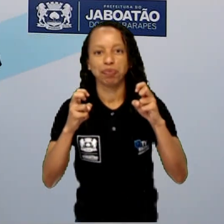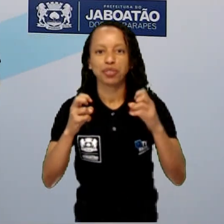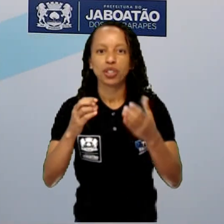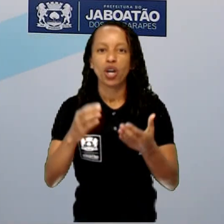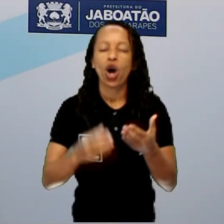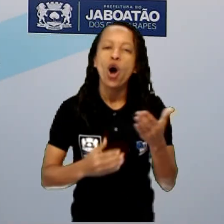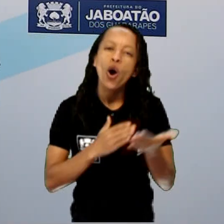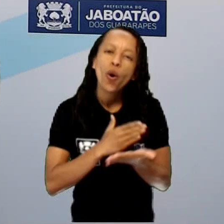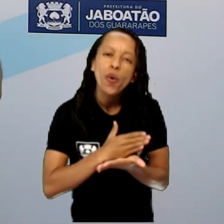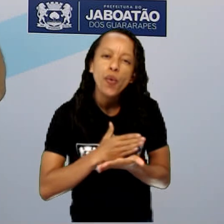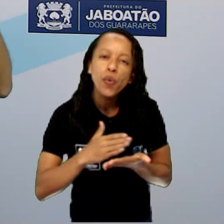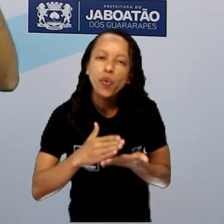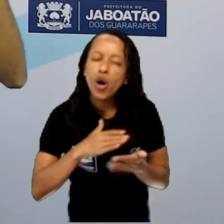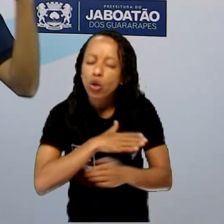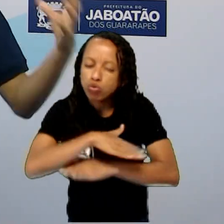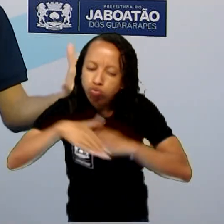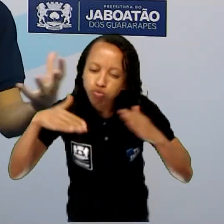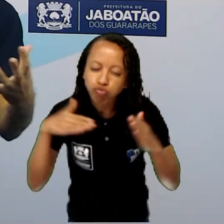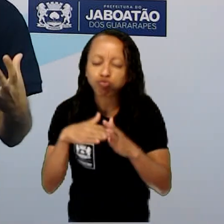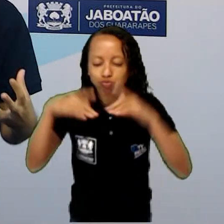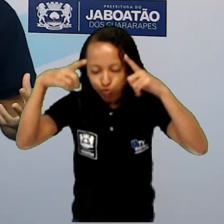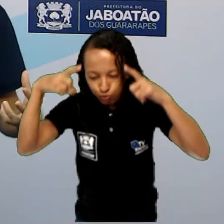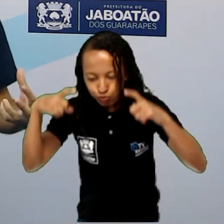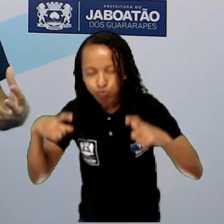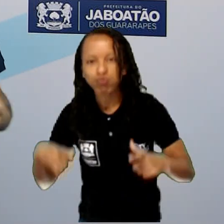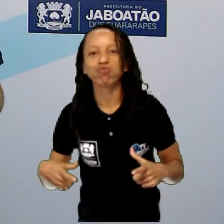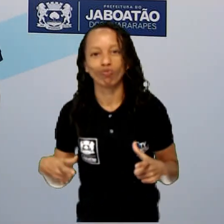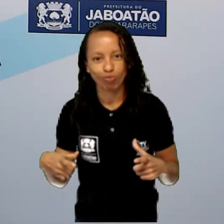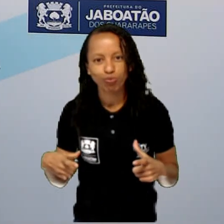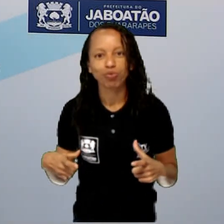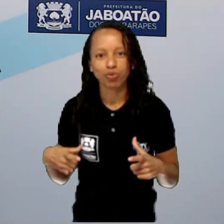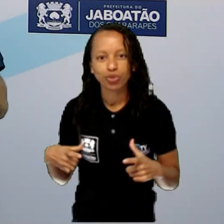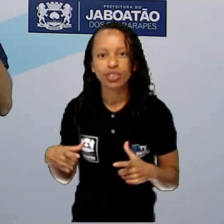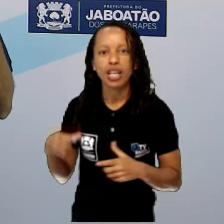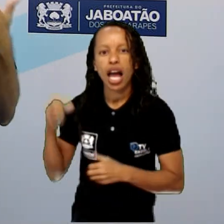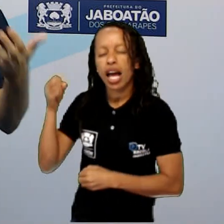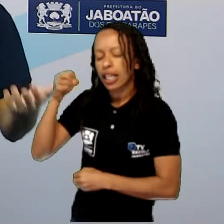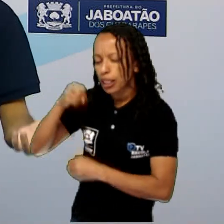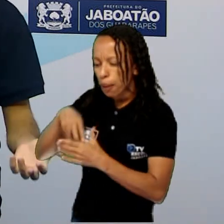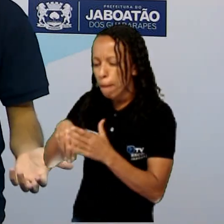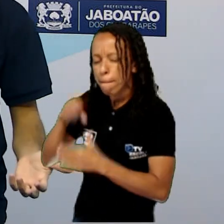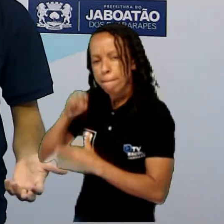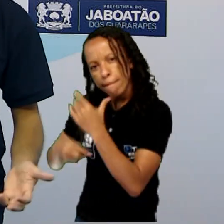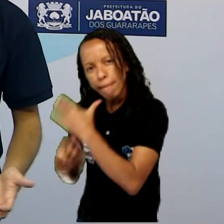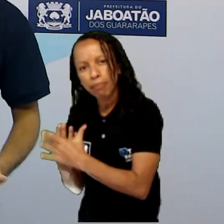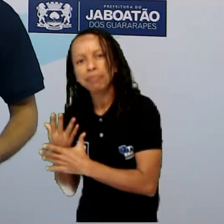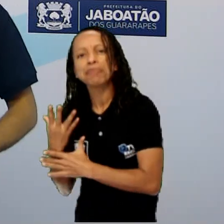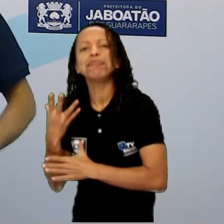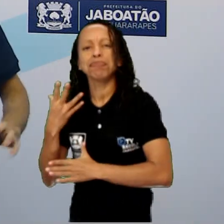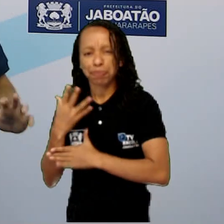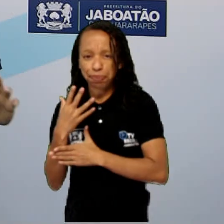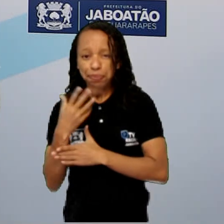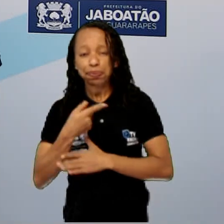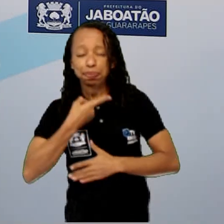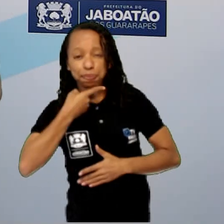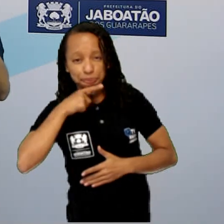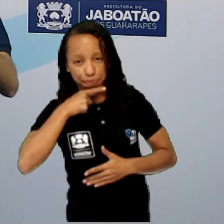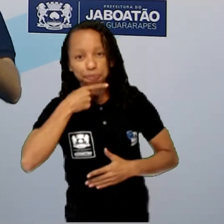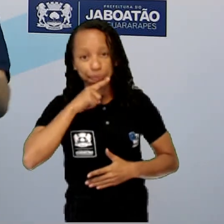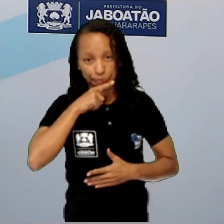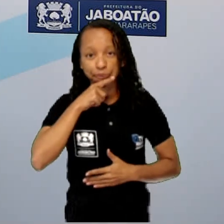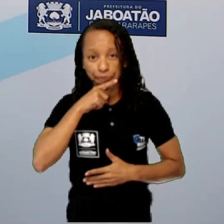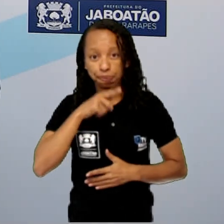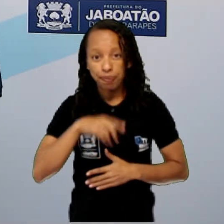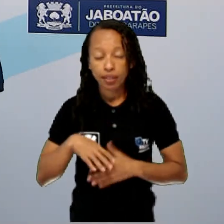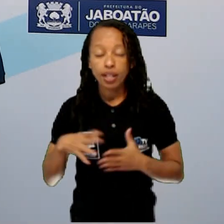tudo aqui, nesse ambiente aí, de plantar e colher a cana de açúcar. E aí, a partir da